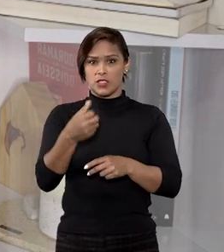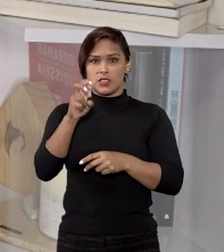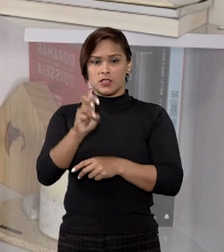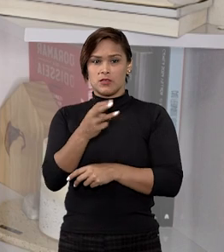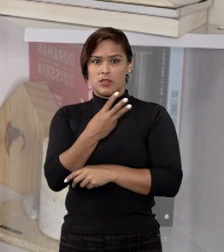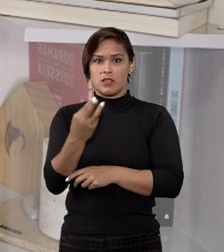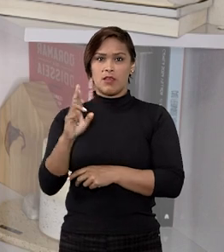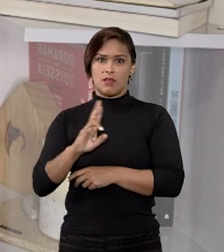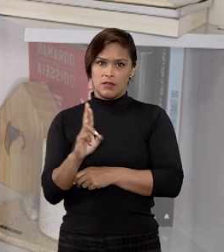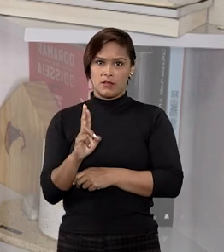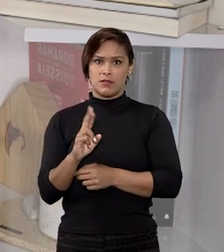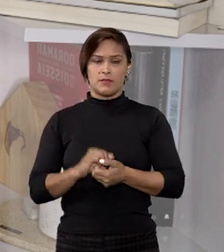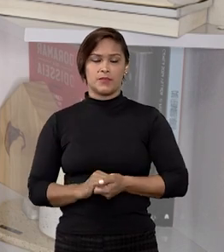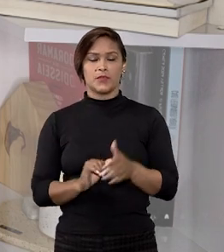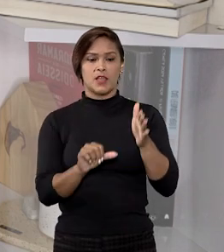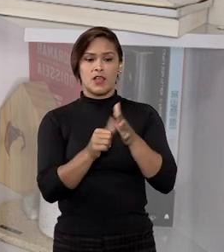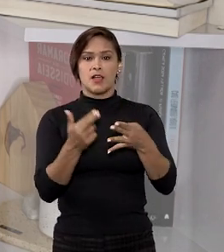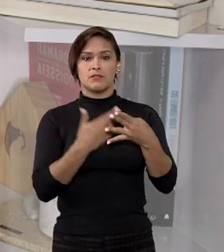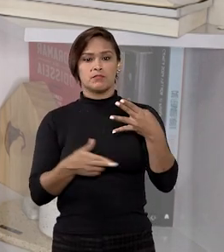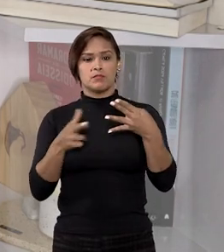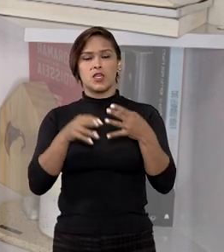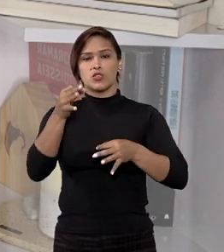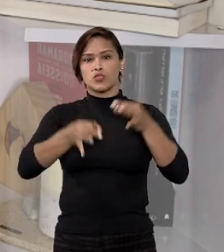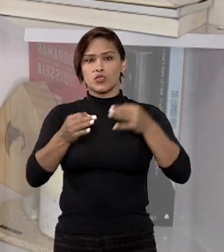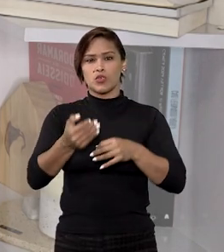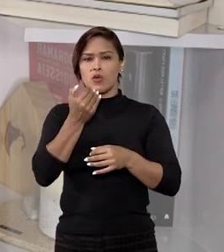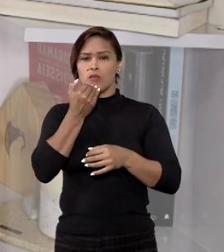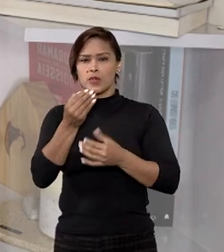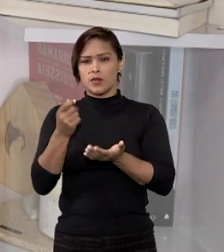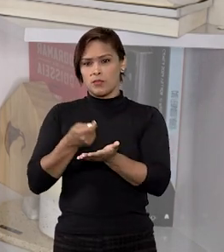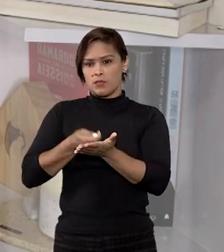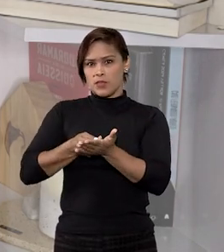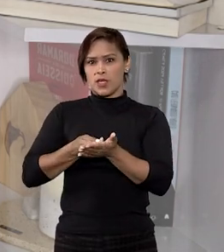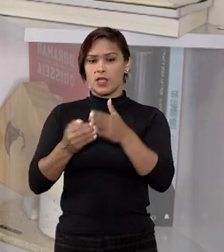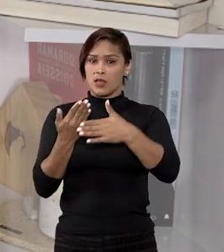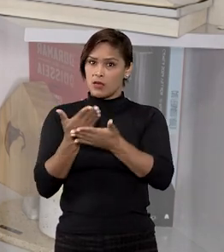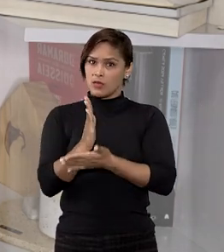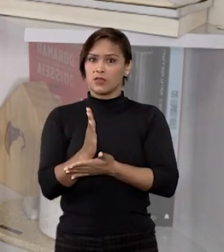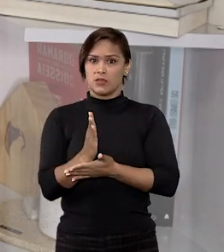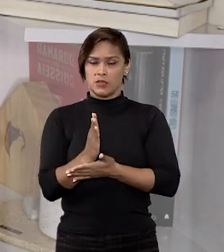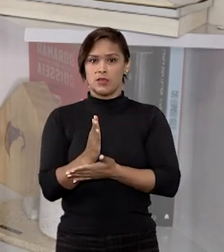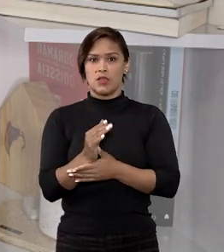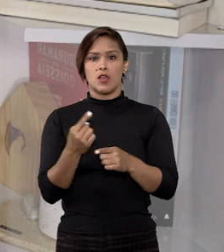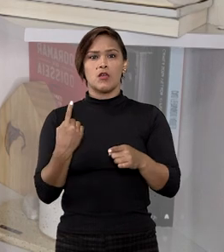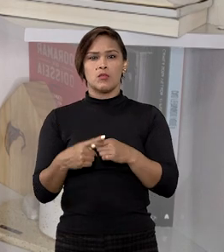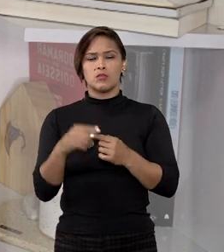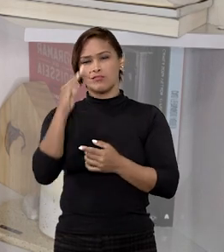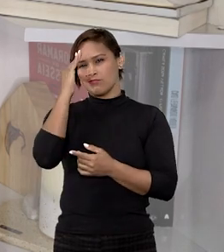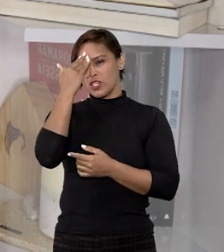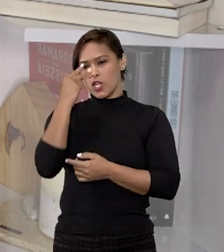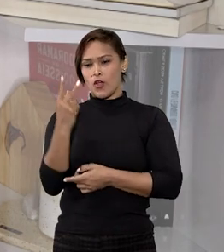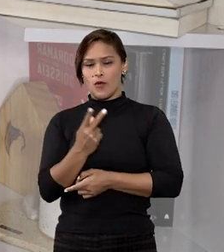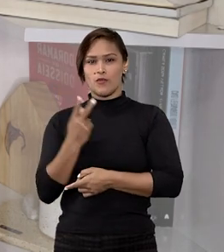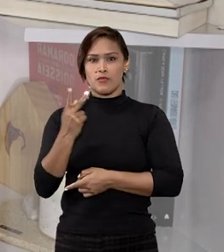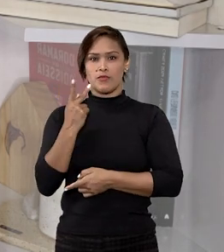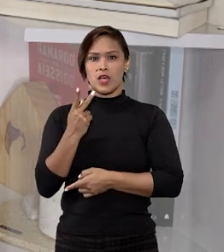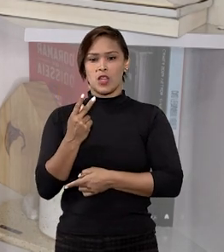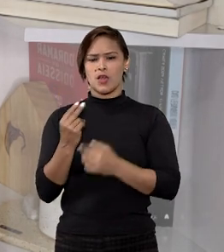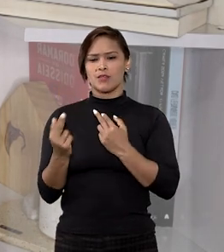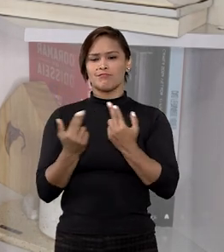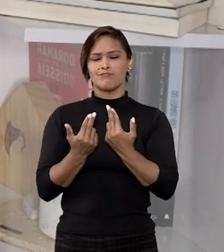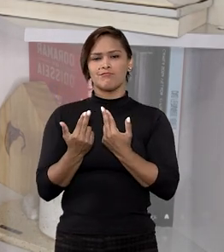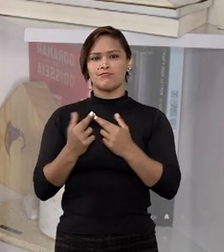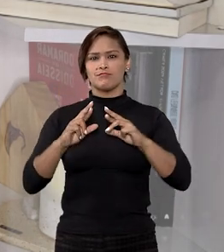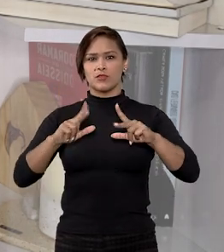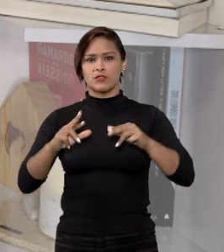de R$ 53,00. A primeira instância julgou o pedido de indenização procedente por considerar que o valor de venda era